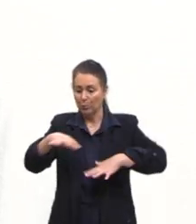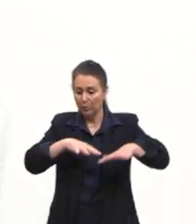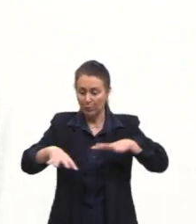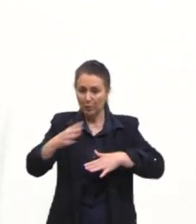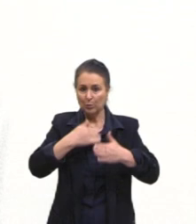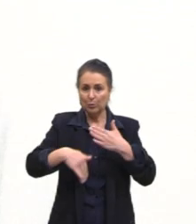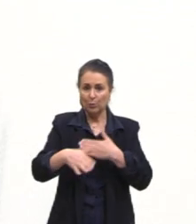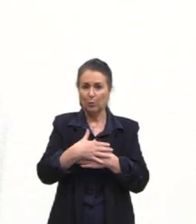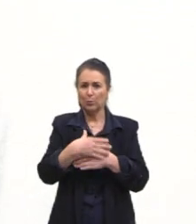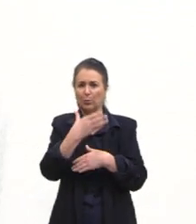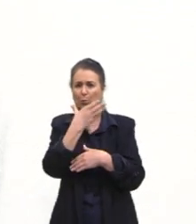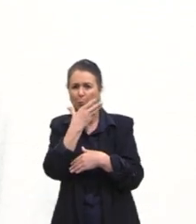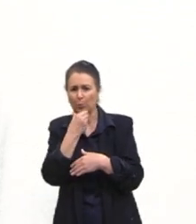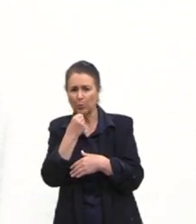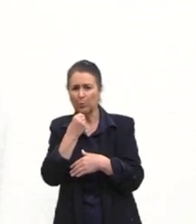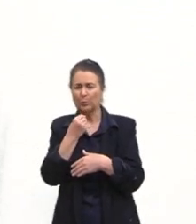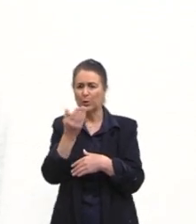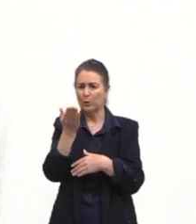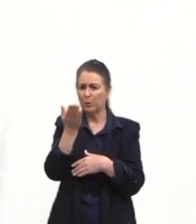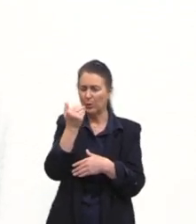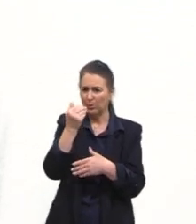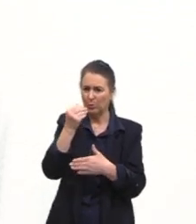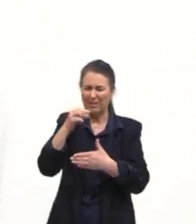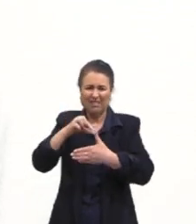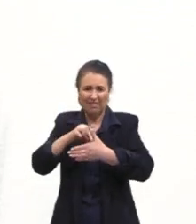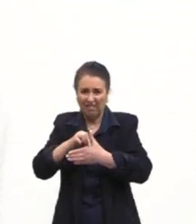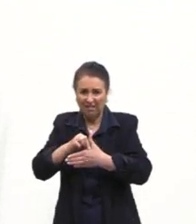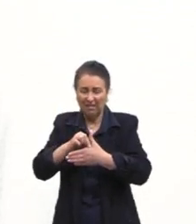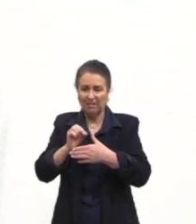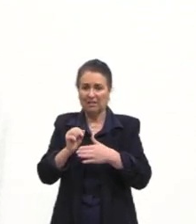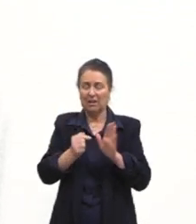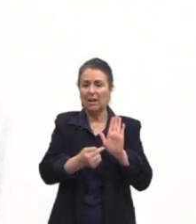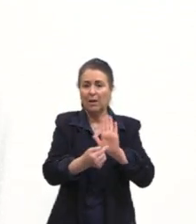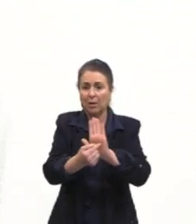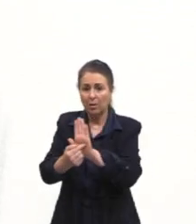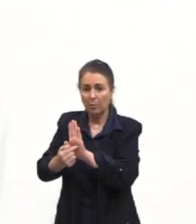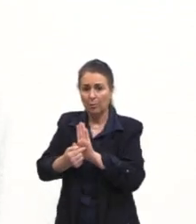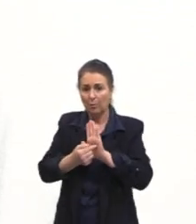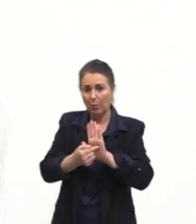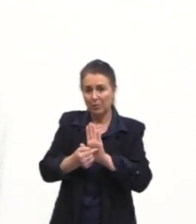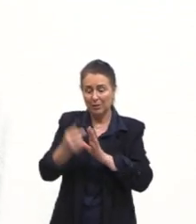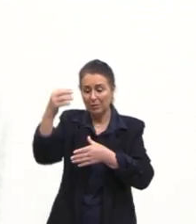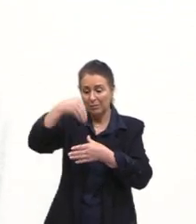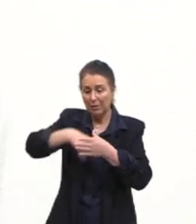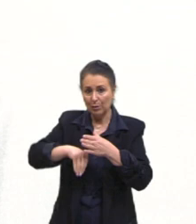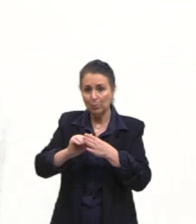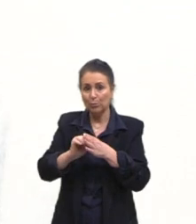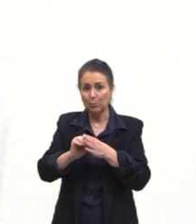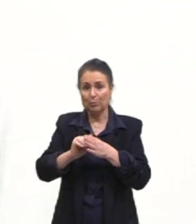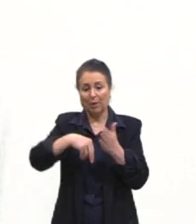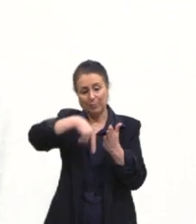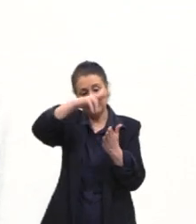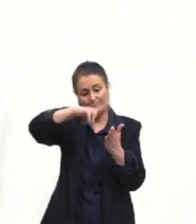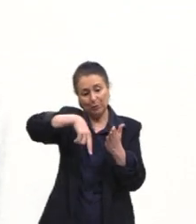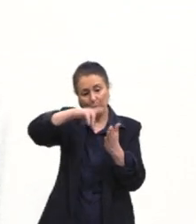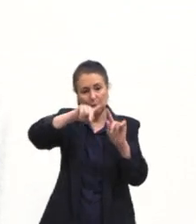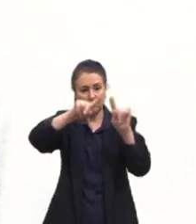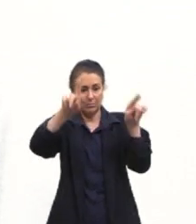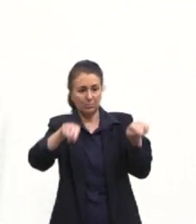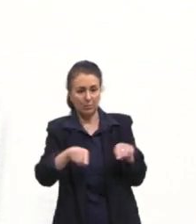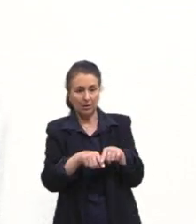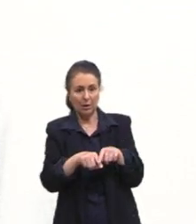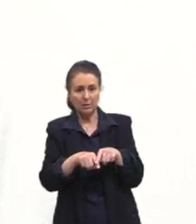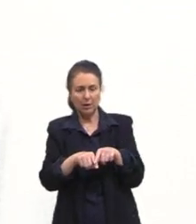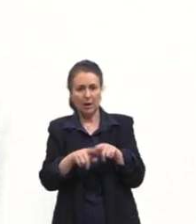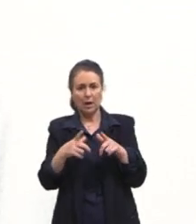homem que come carne, ela traz para essa obra essa figura de cabeça pequena,